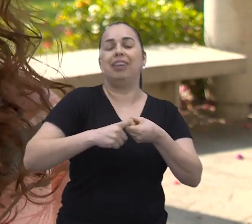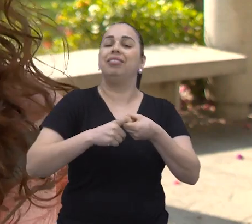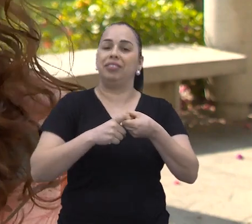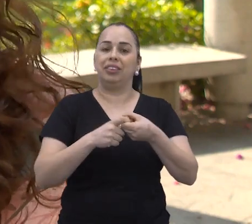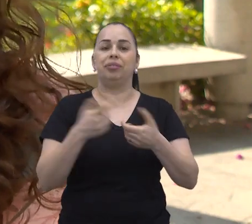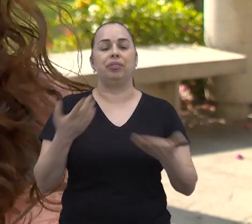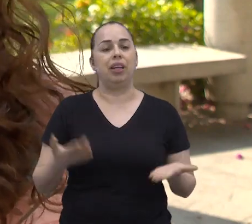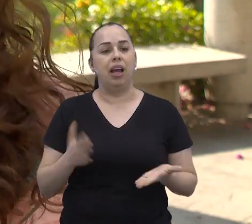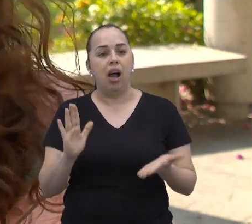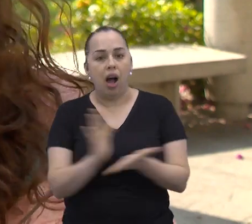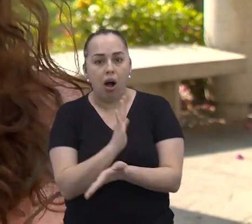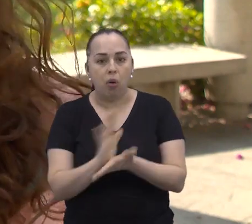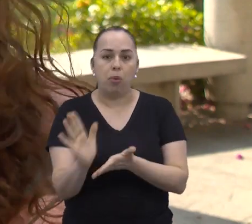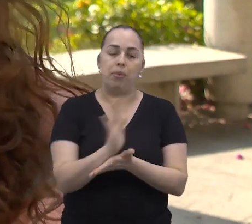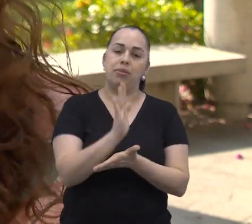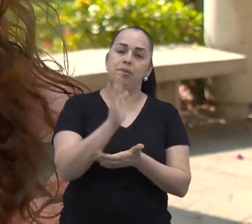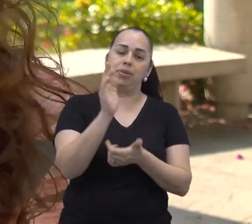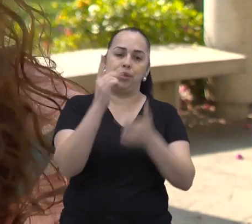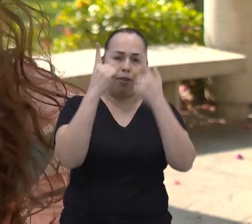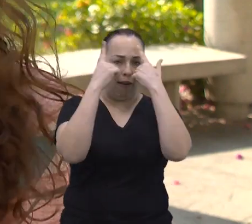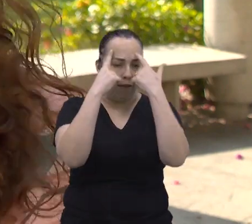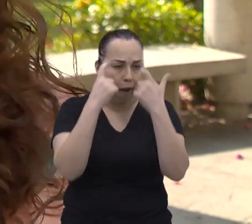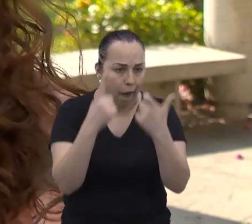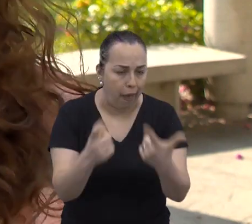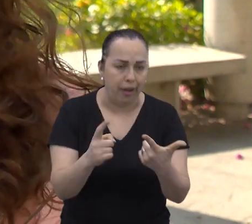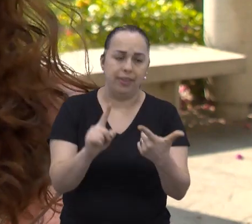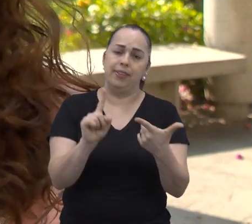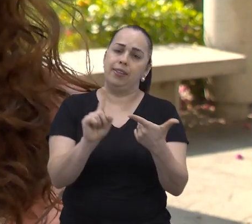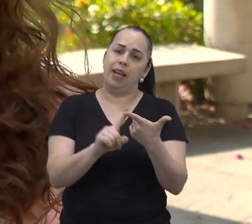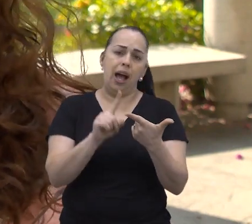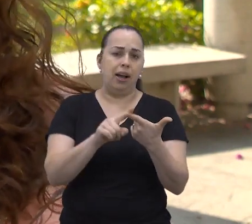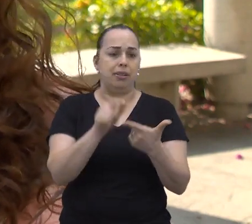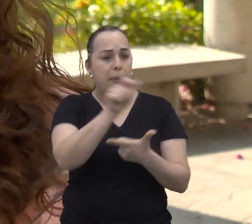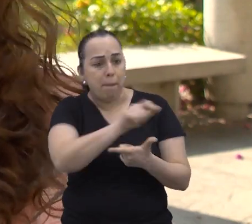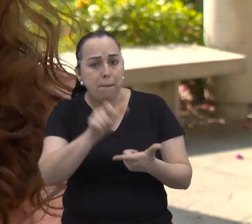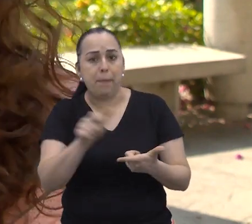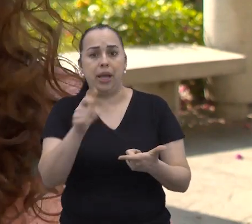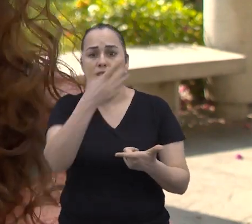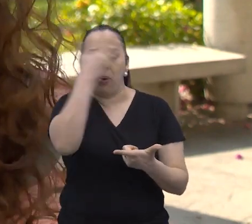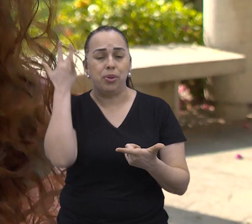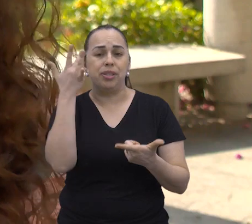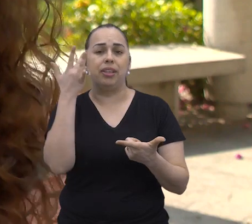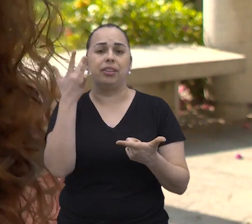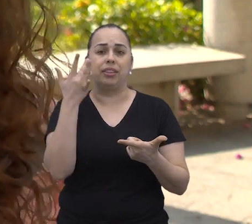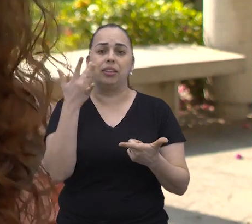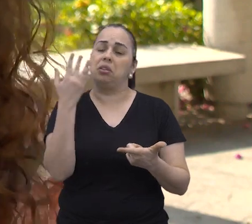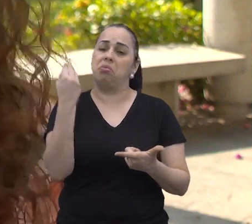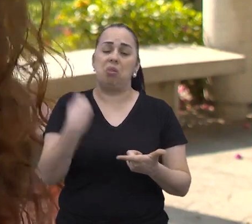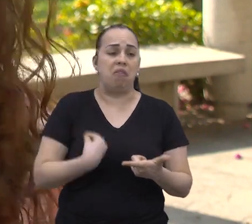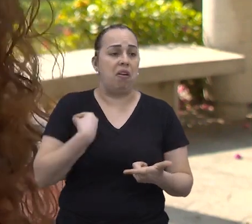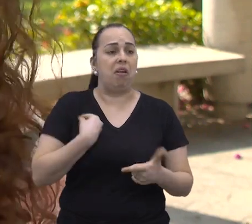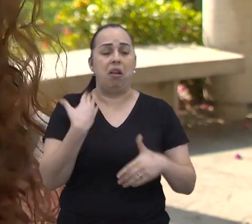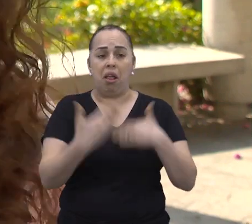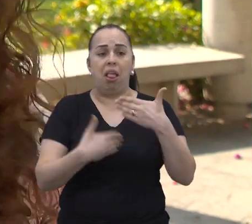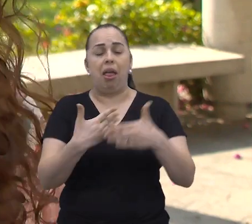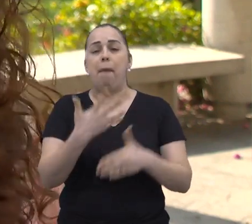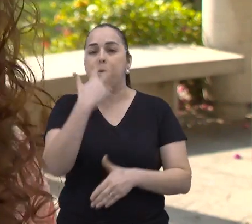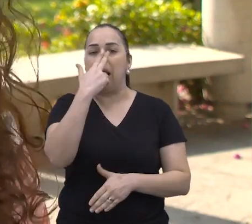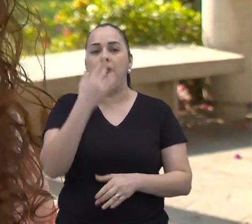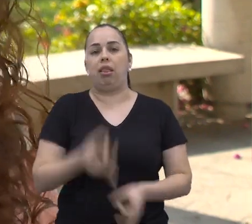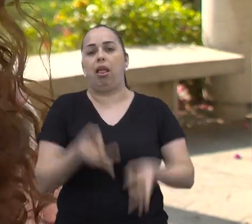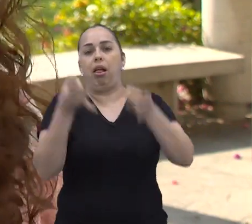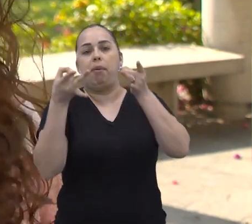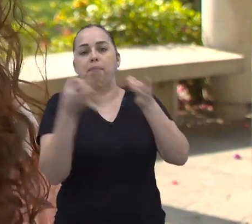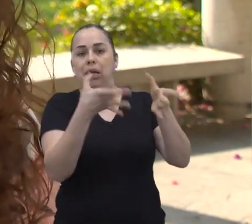são pessoas que vivem situações diversas de violência, então são pessoas que estão vivendo realmente à